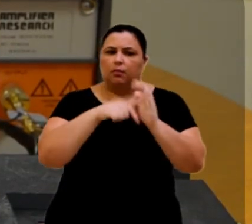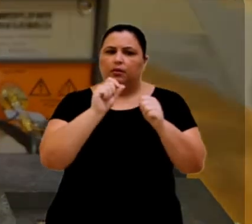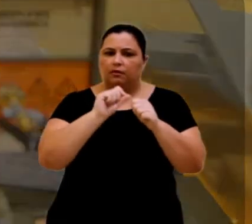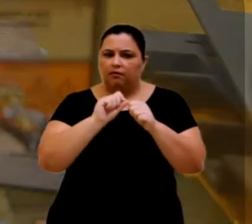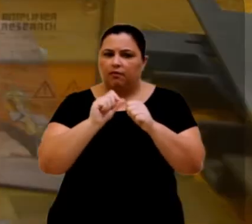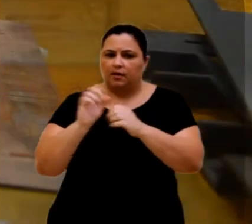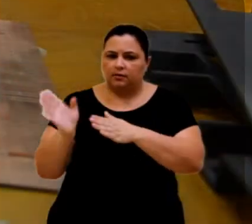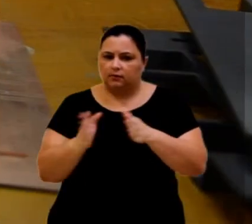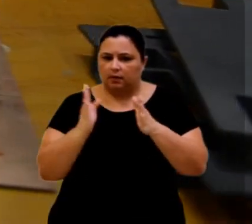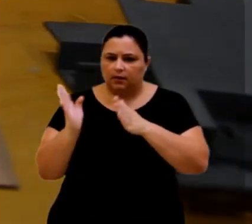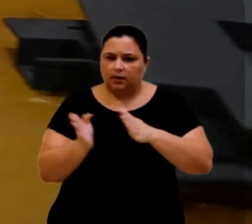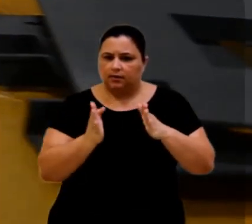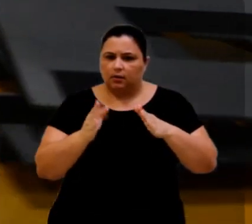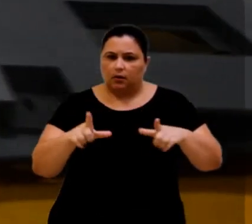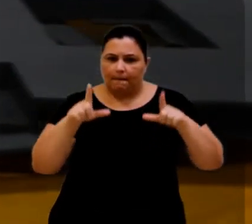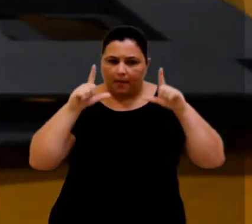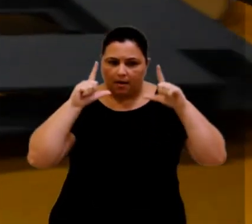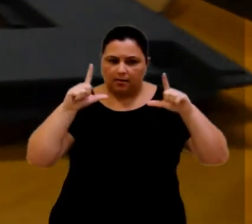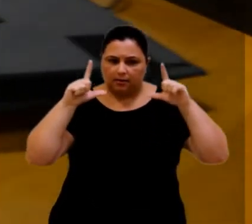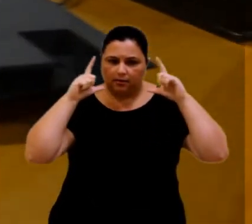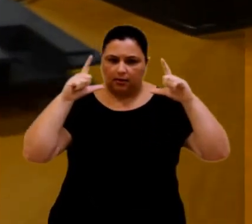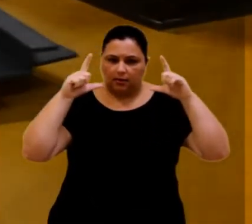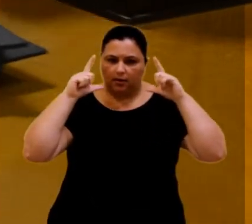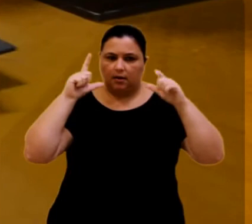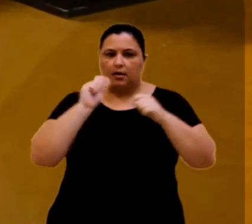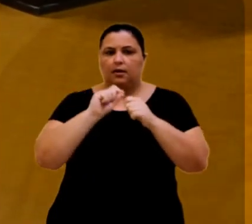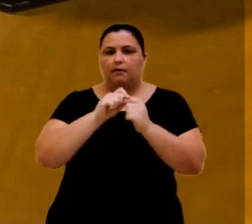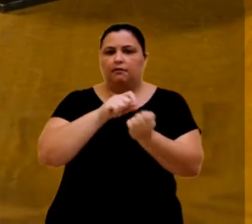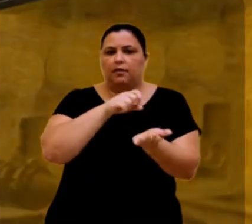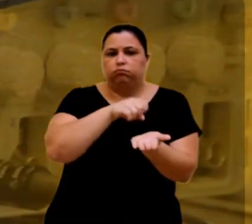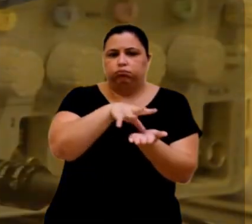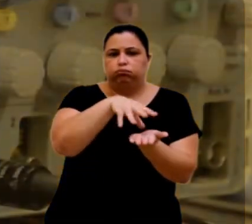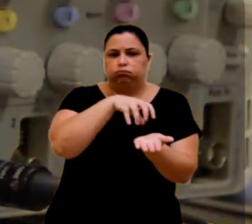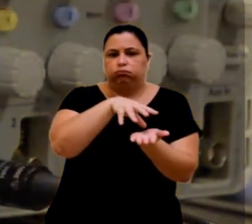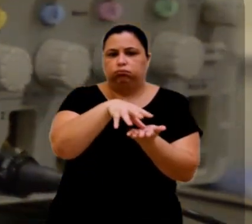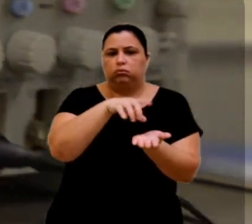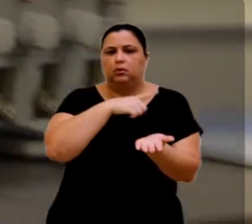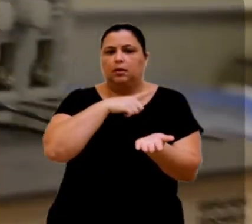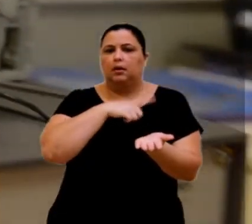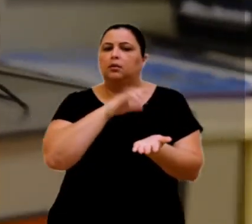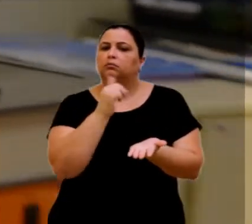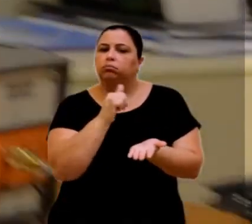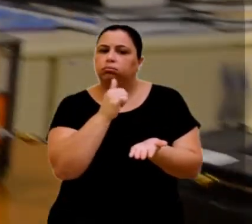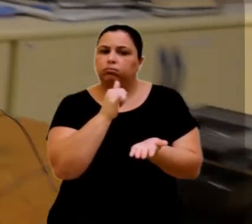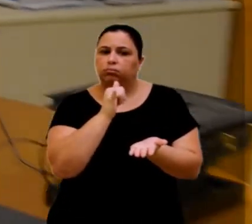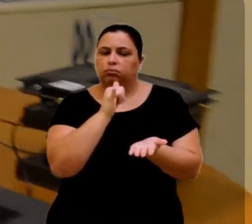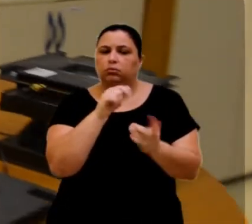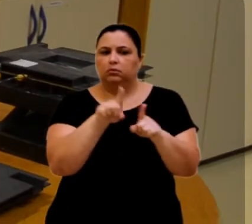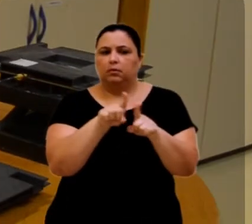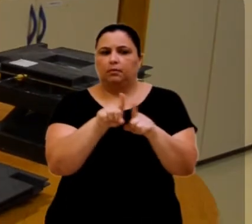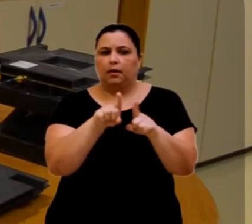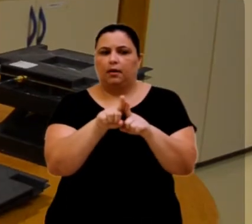pela fabricação da máscara, sua gravação e montagem da placa de circuito impresso, onde passarão os sinais elétricos.